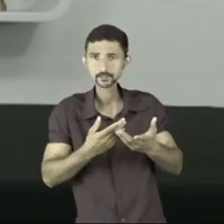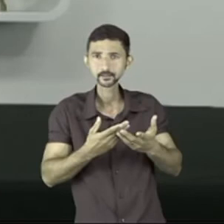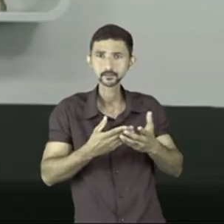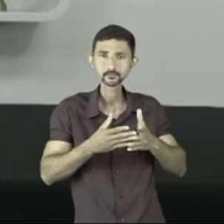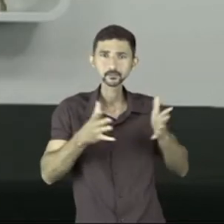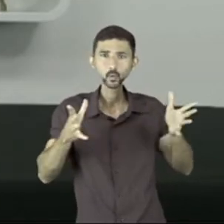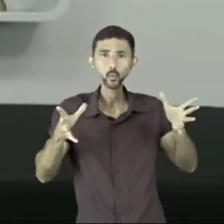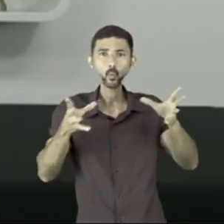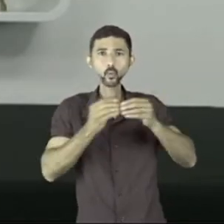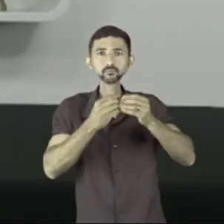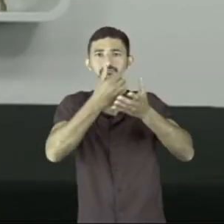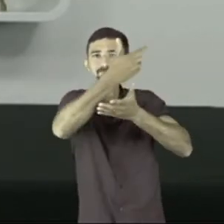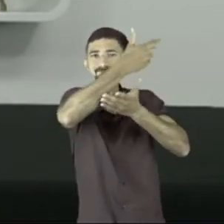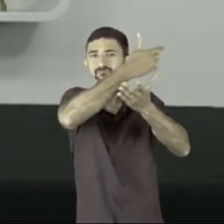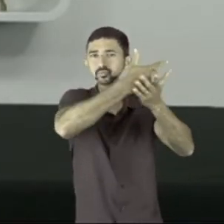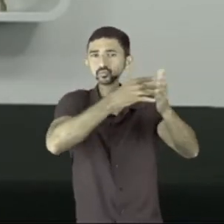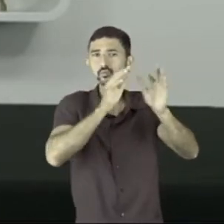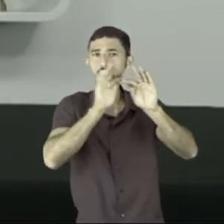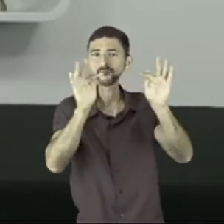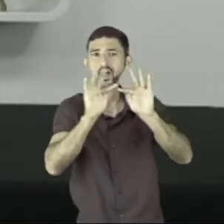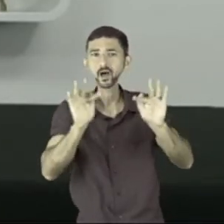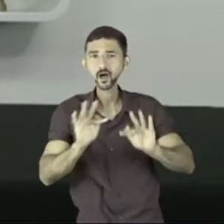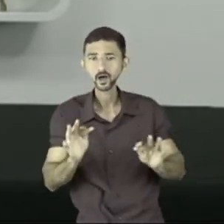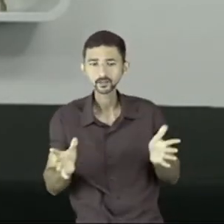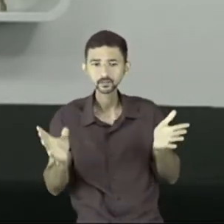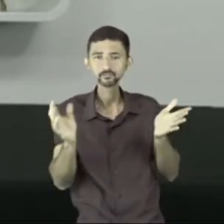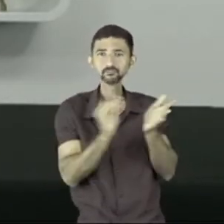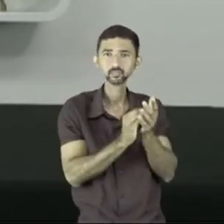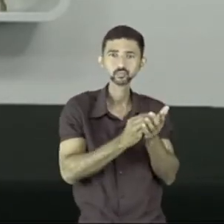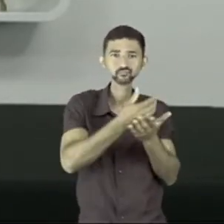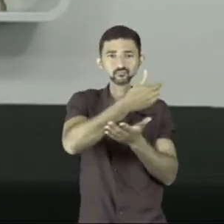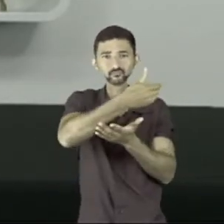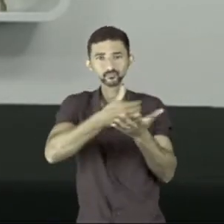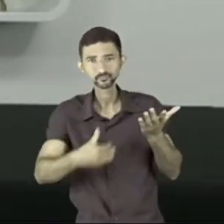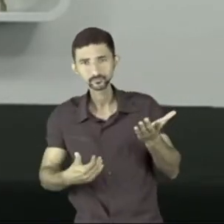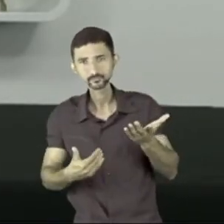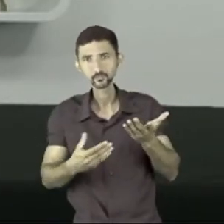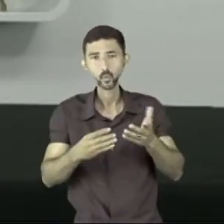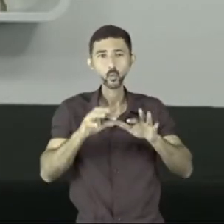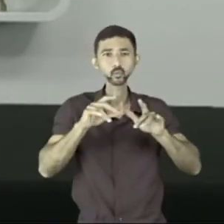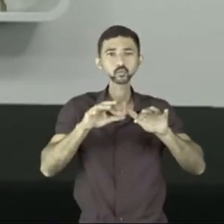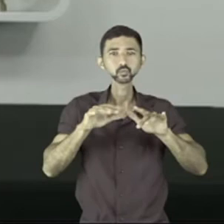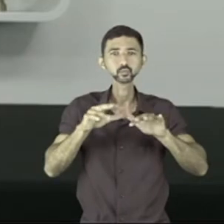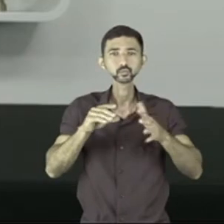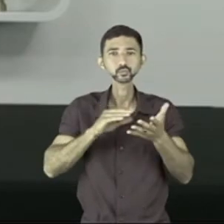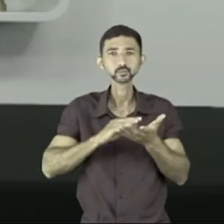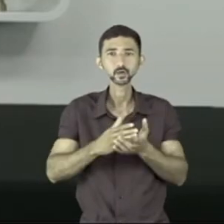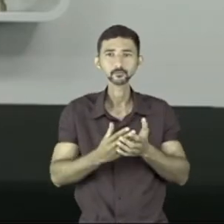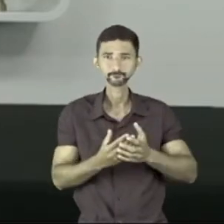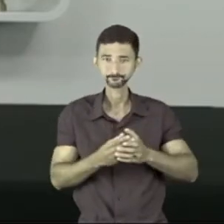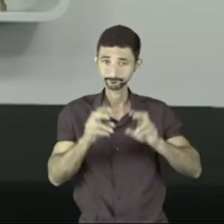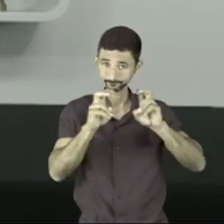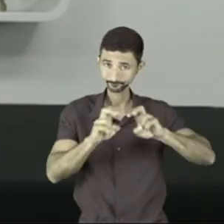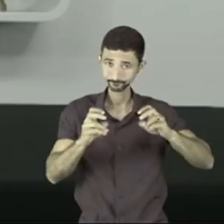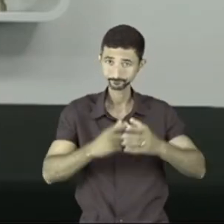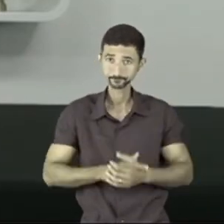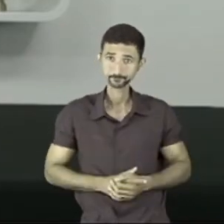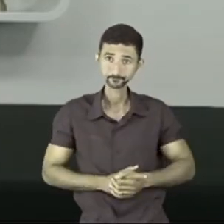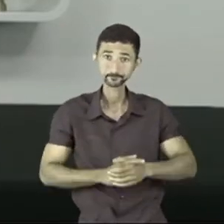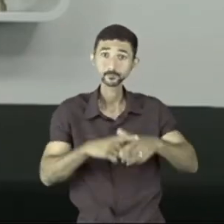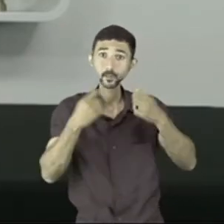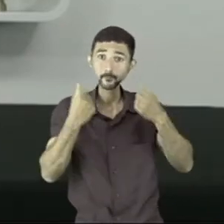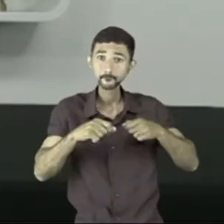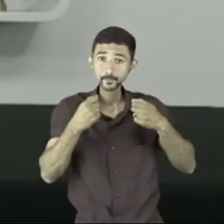como juntar um blocão de frases e colocar na sua folha ou digitar no seu computador. É